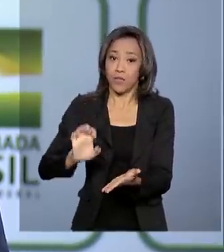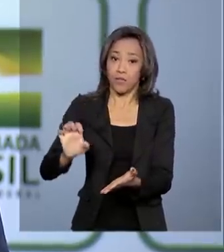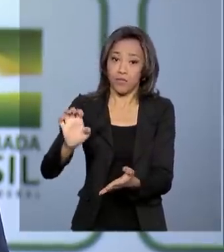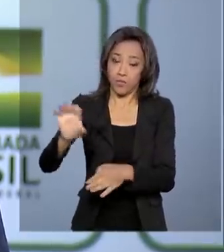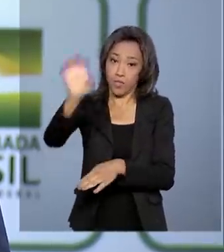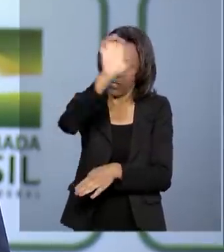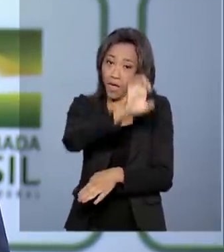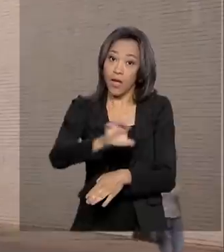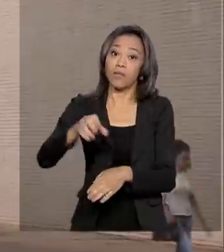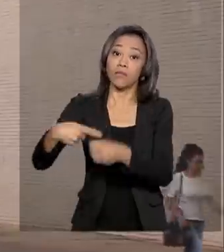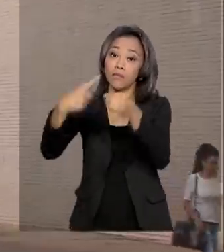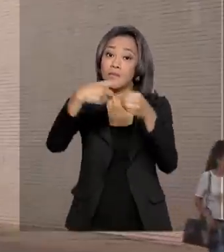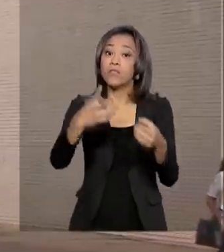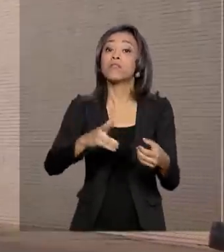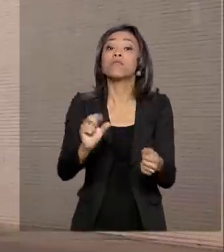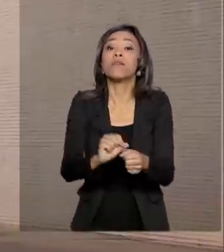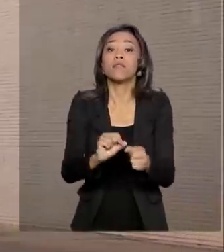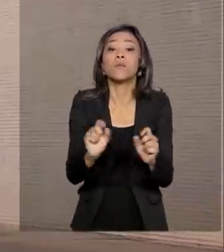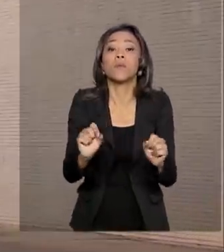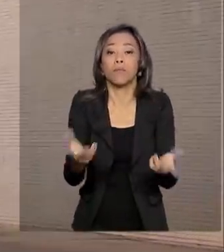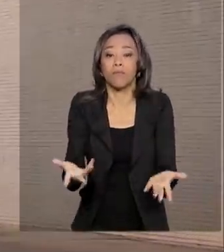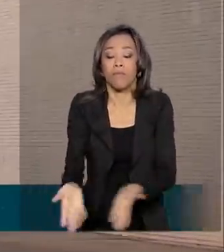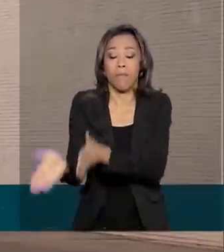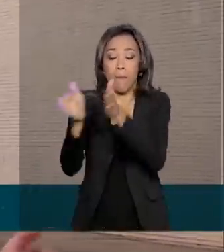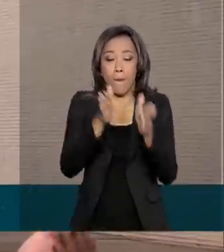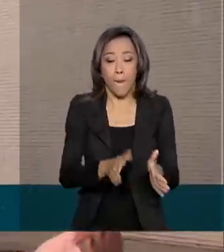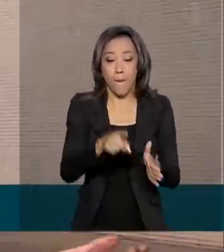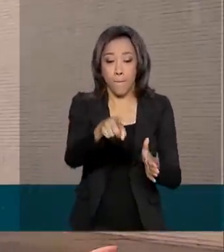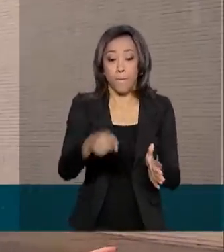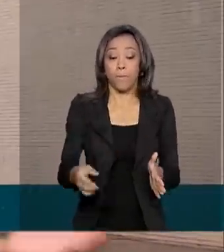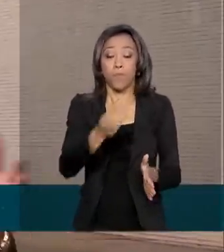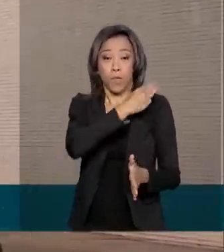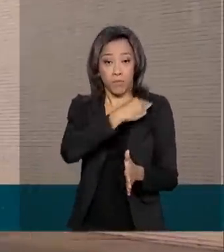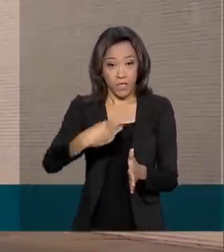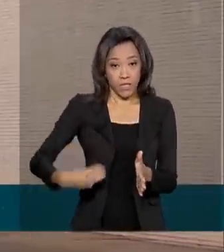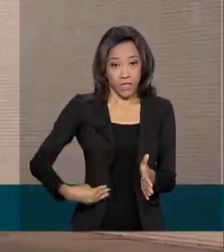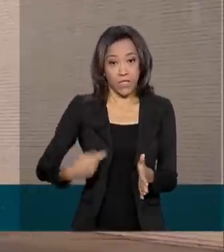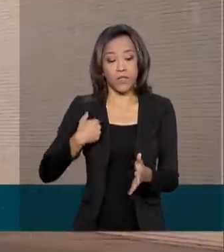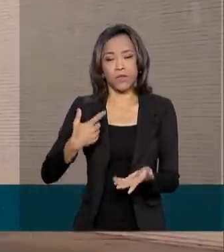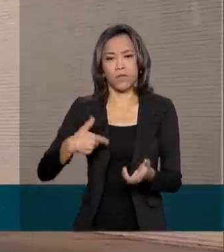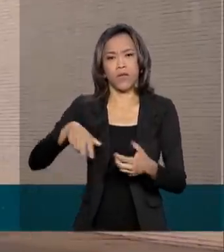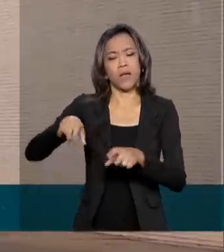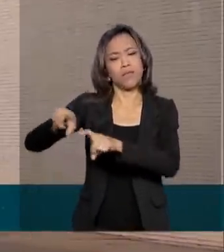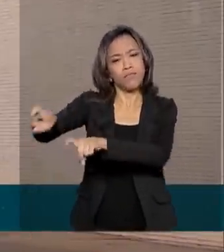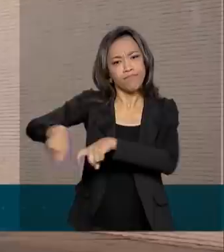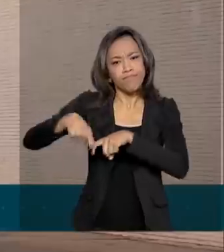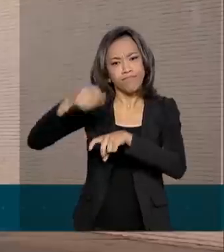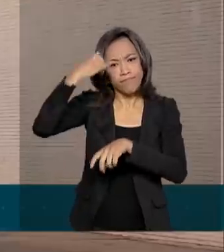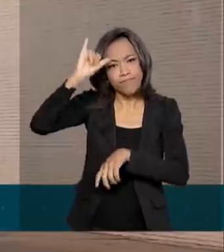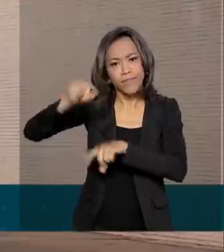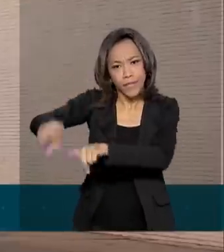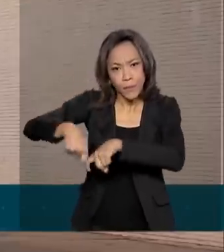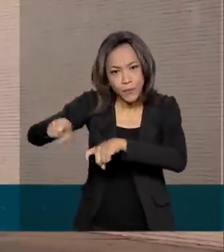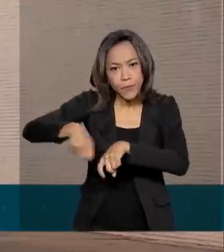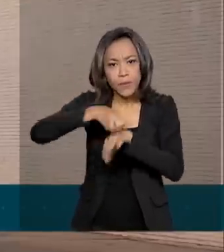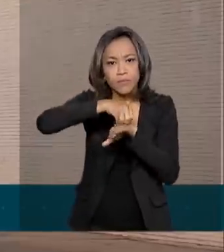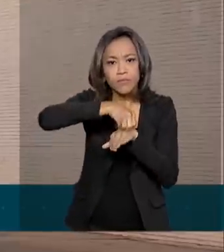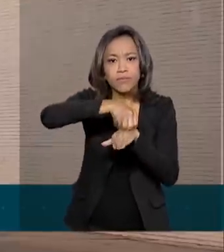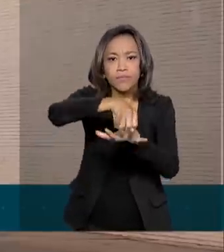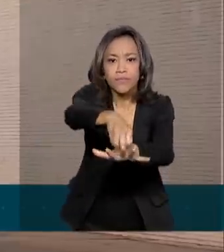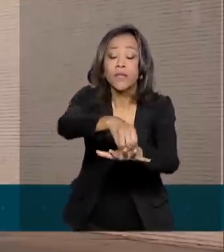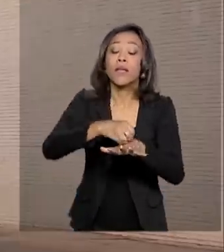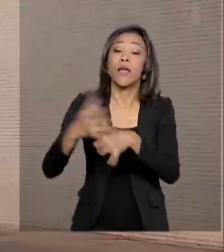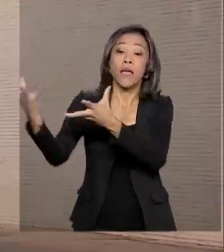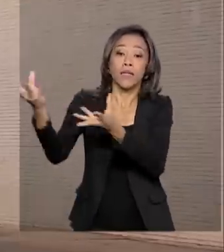está fazendo. Nessa terça-feira, a ministra da Agricultura, Pecuária e Abastecimento, Tereza Cristina, recebeu o embaixador da